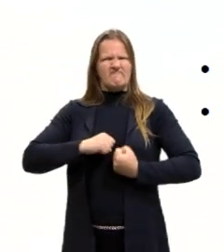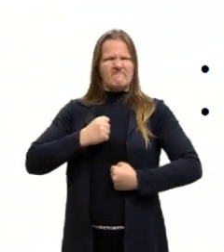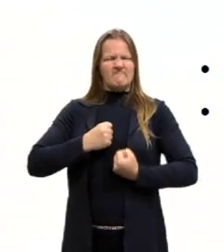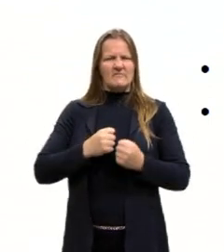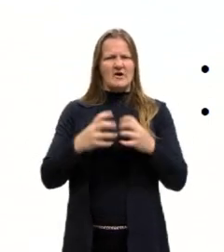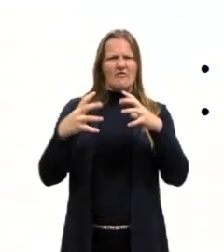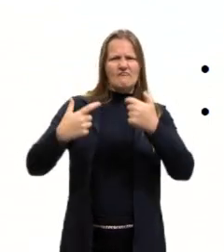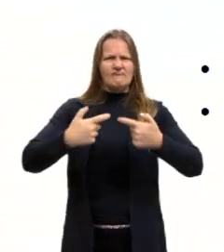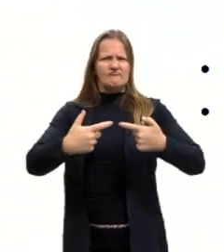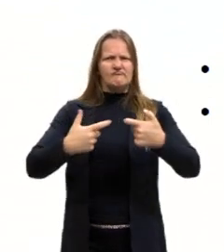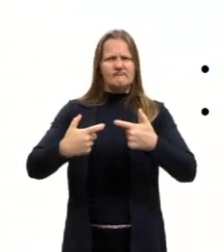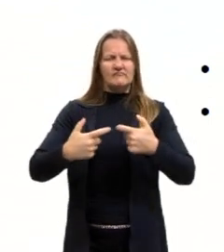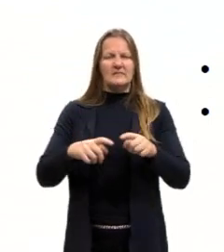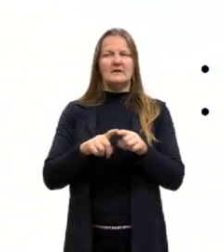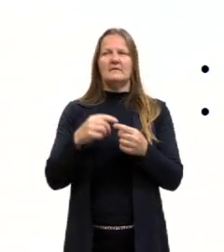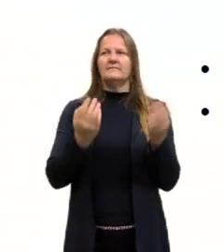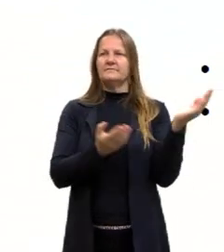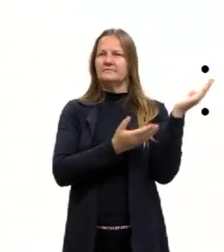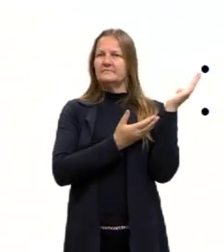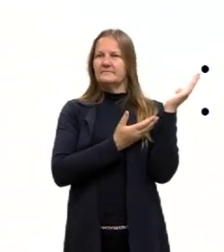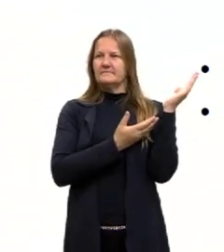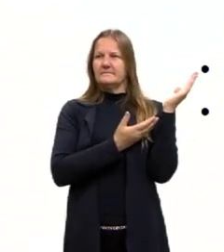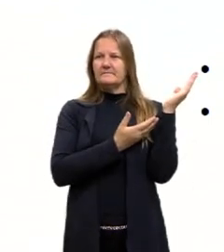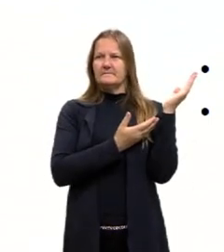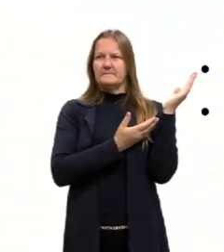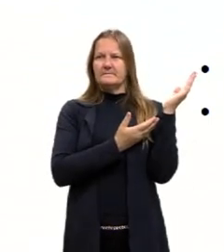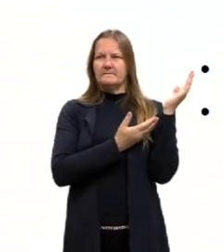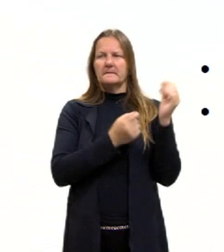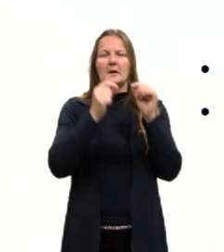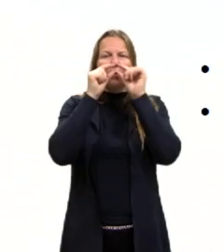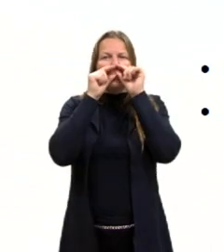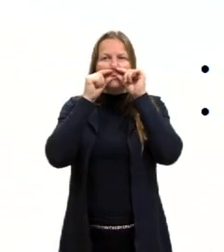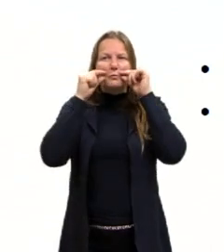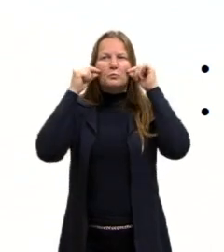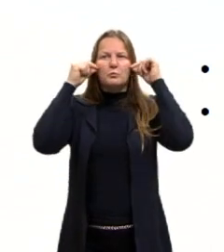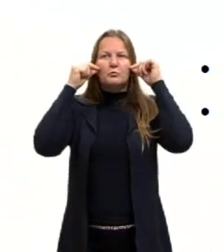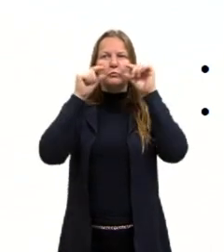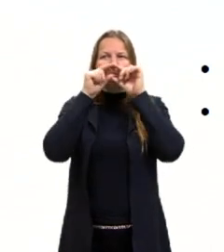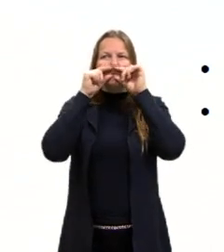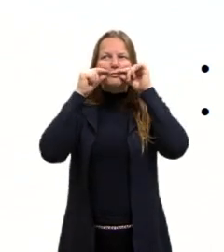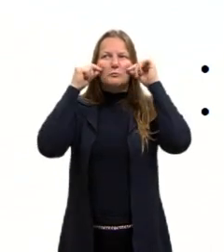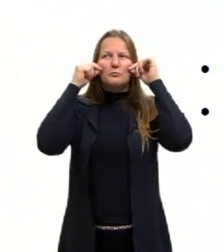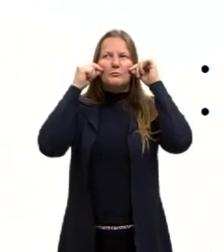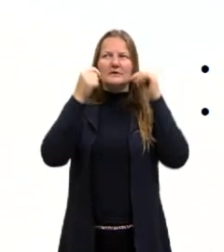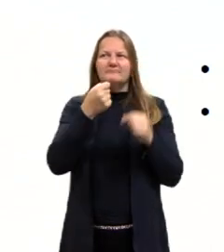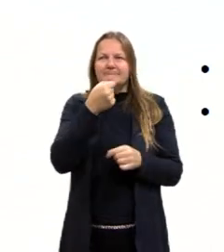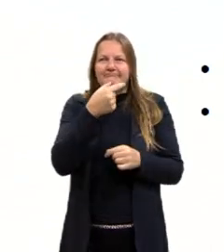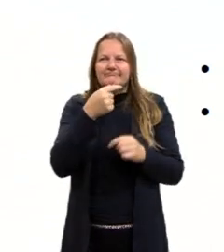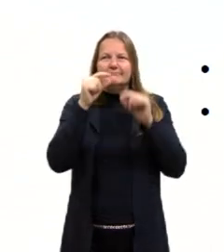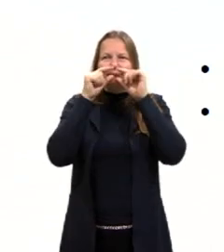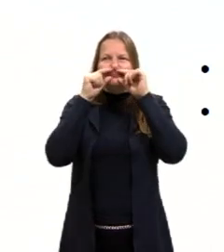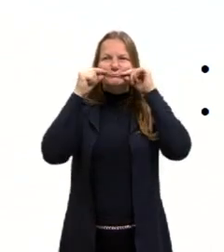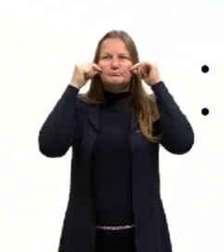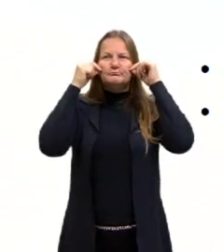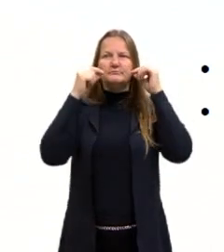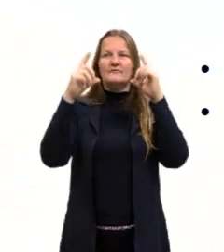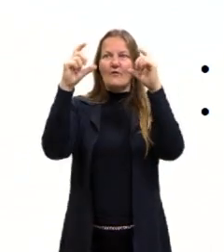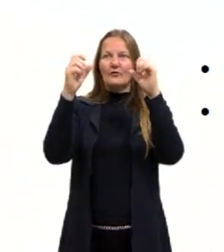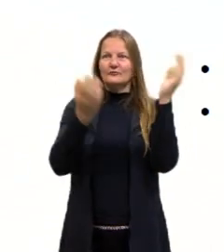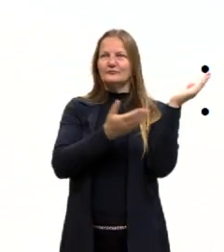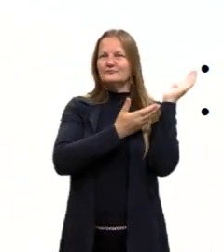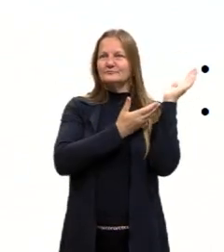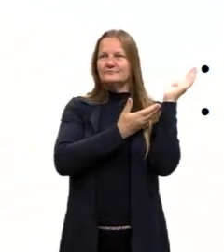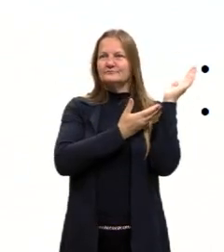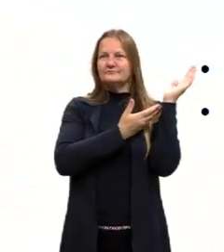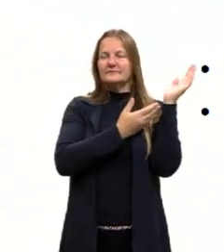outro é esse marmanjo aqui, esse cara que tem esse bigodinho hipster engraçado. E ele chega ao poder primeiro